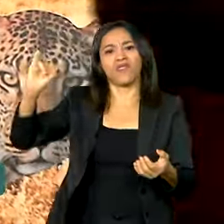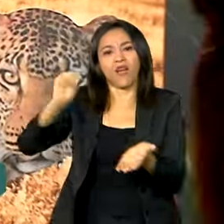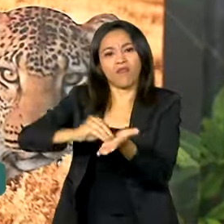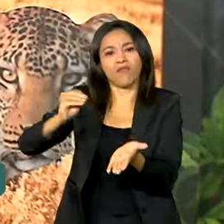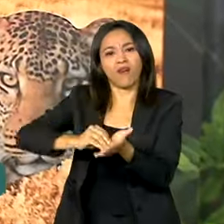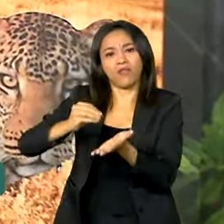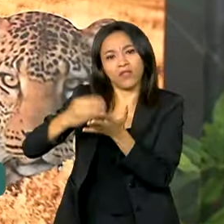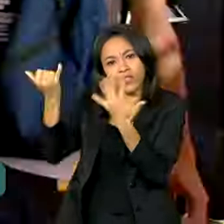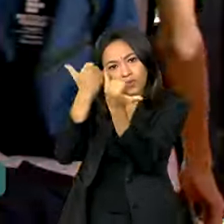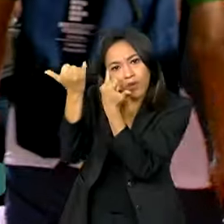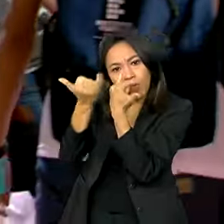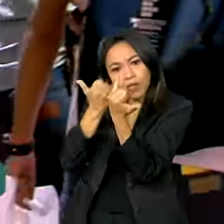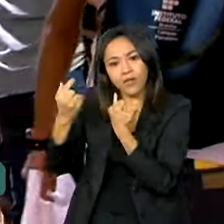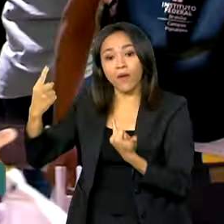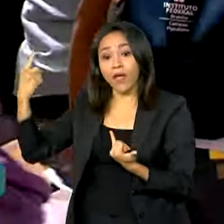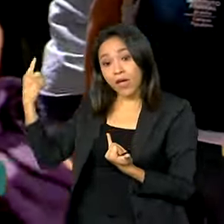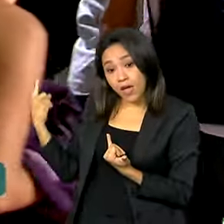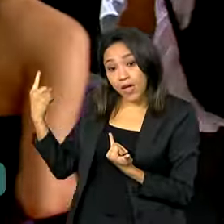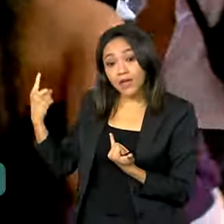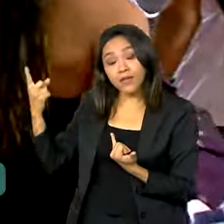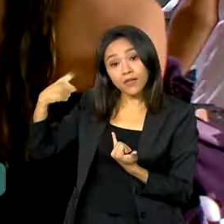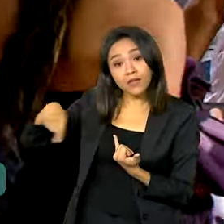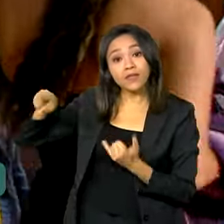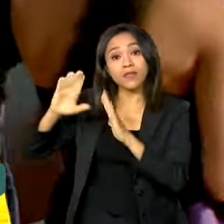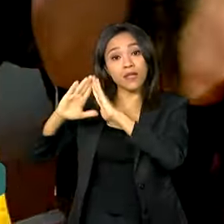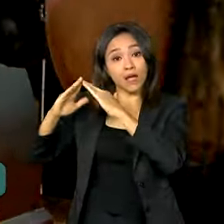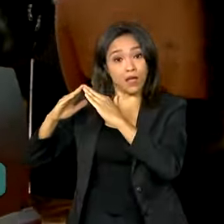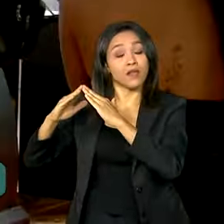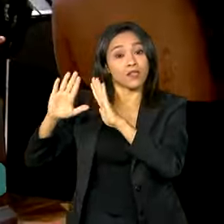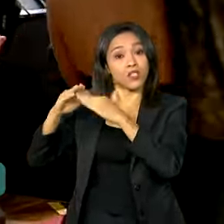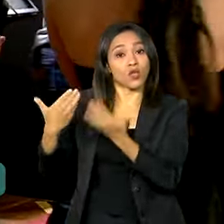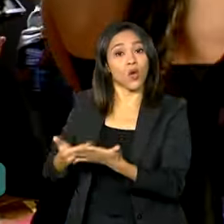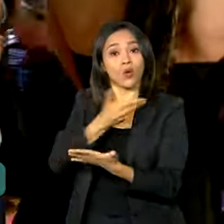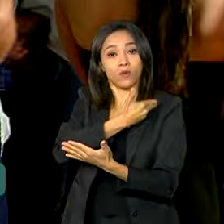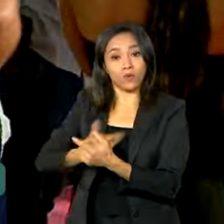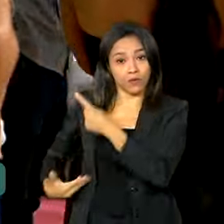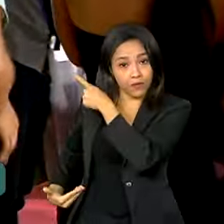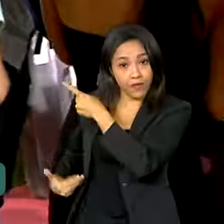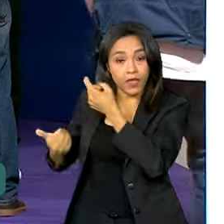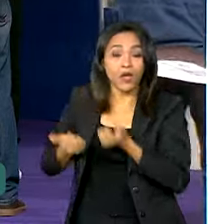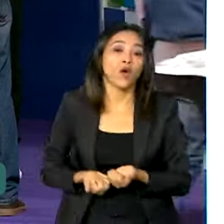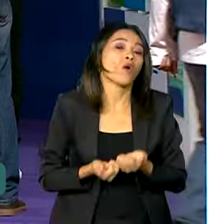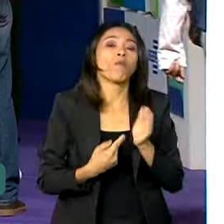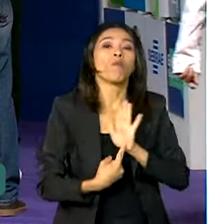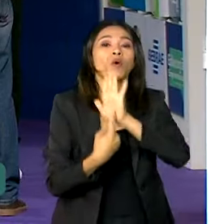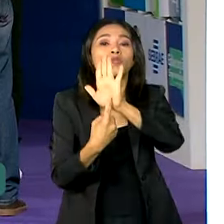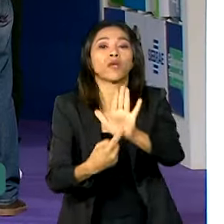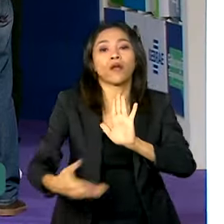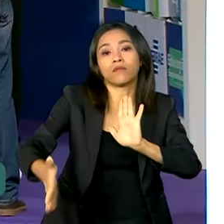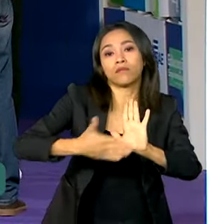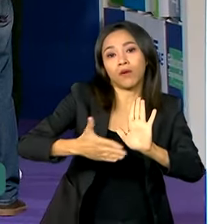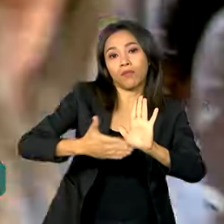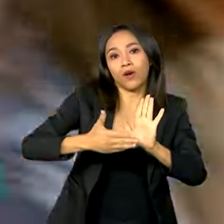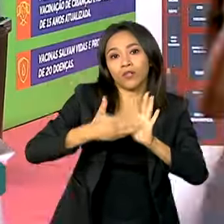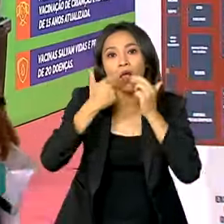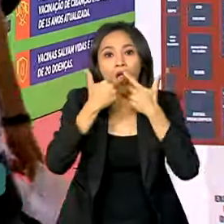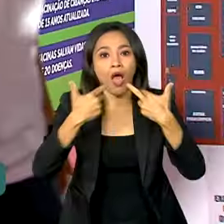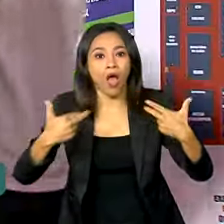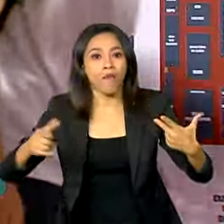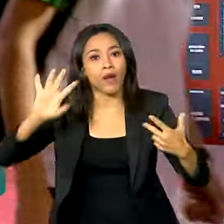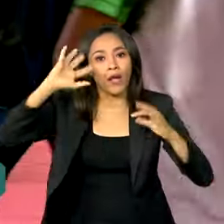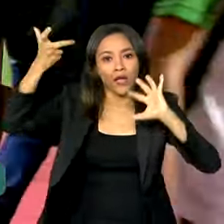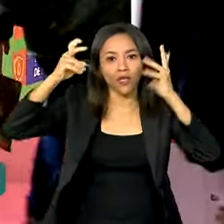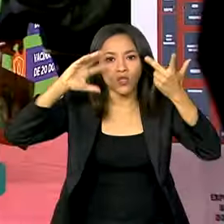Hackathon Pop, alunos de escolas públicas apresentaram propostas inovadoras para desenvolver soluções que